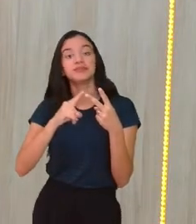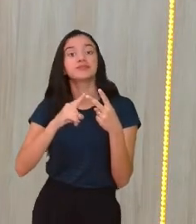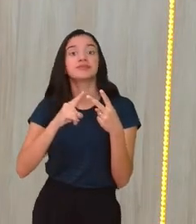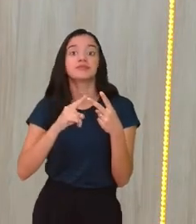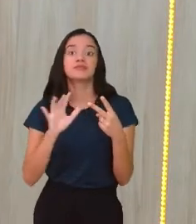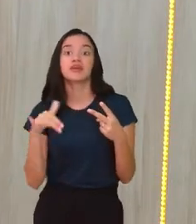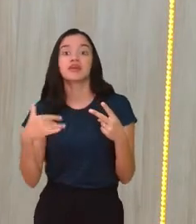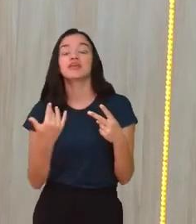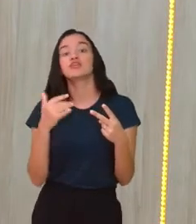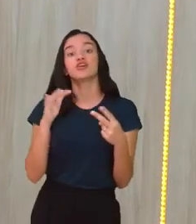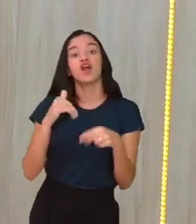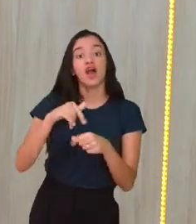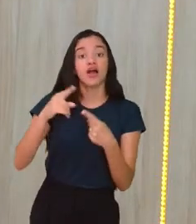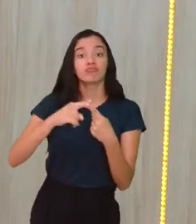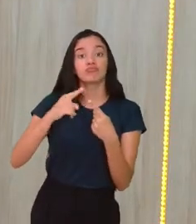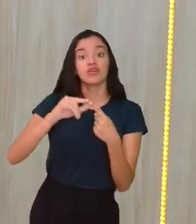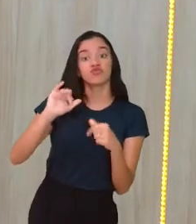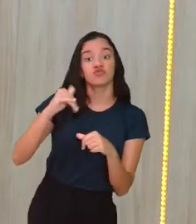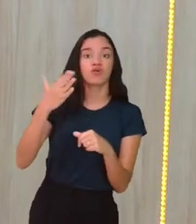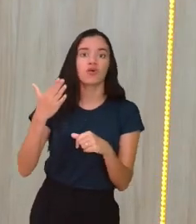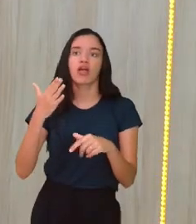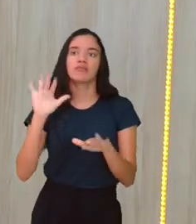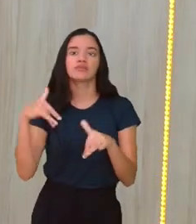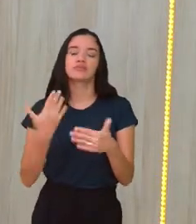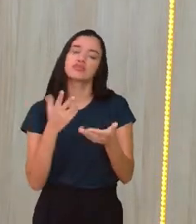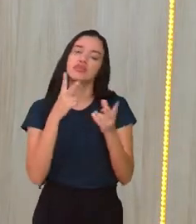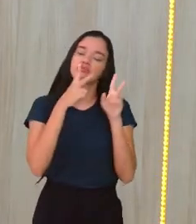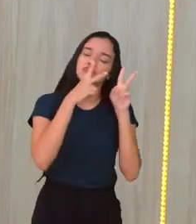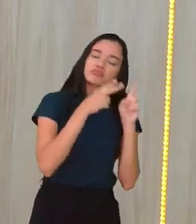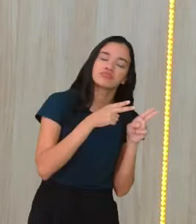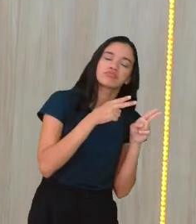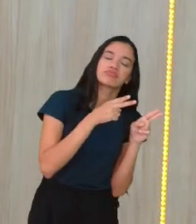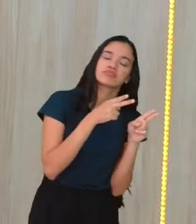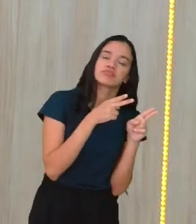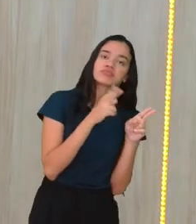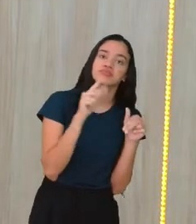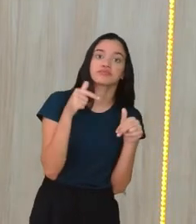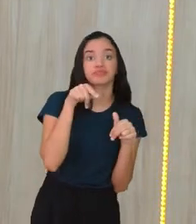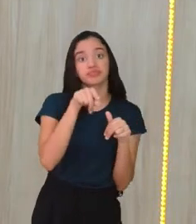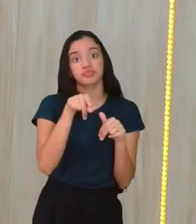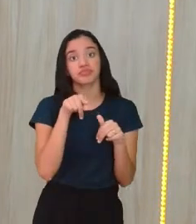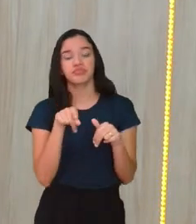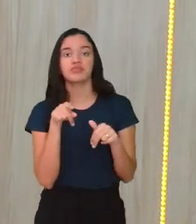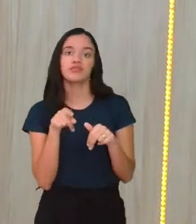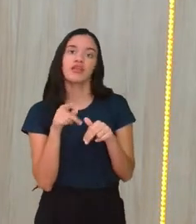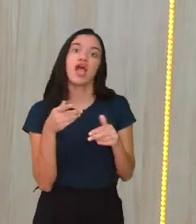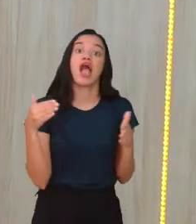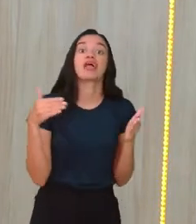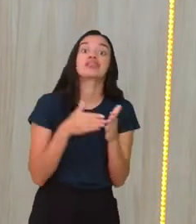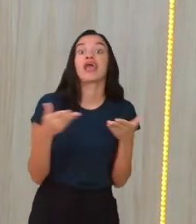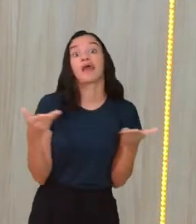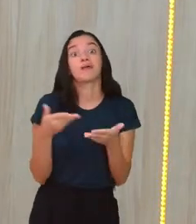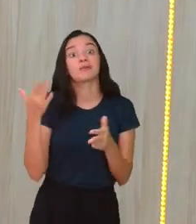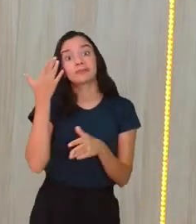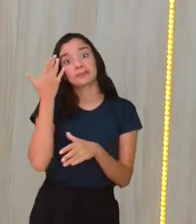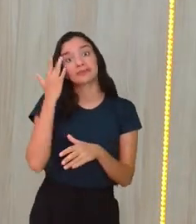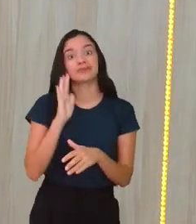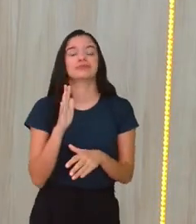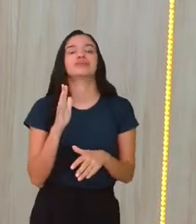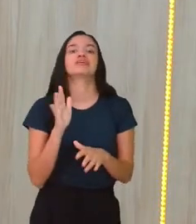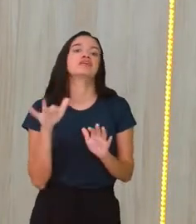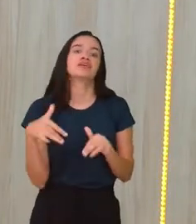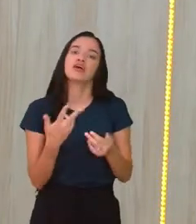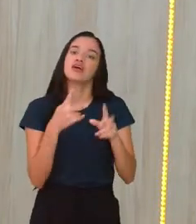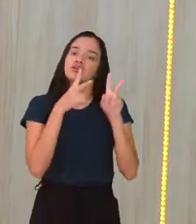faz fora da nossa zona de repouso. Então, você está lá dormindo, né? Talvez vocês estivessem aí até agora, não sei. Então,